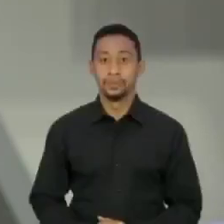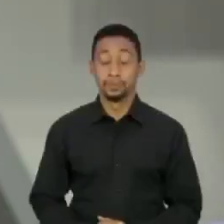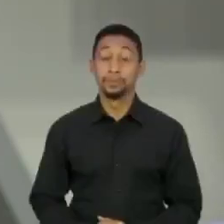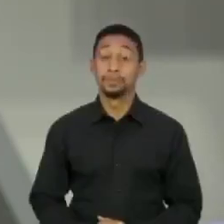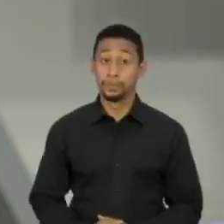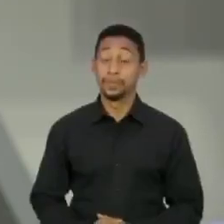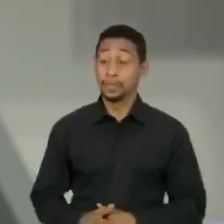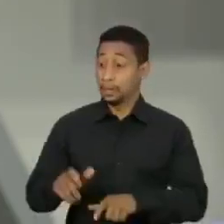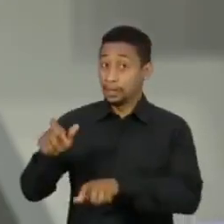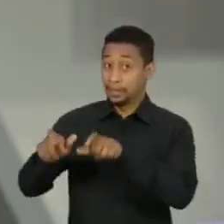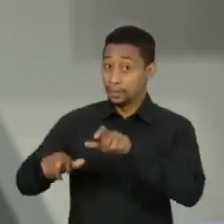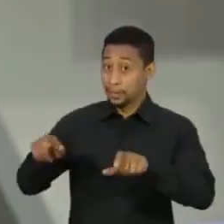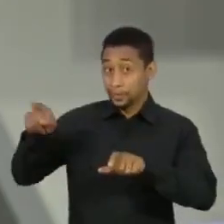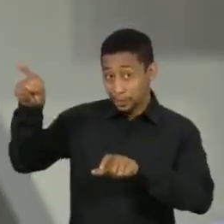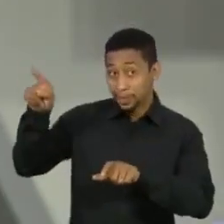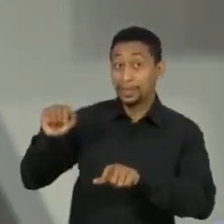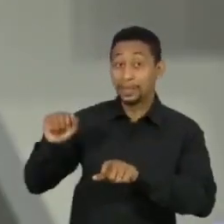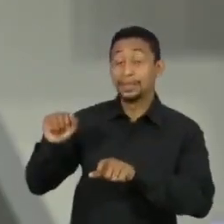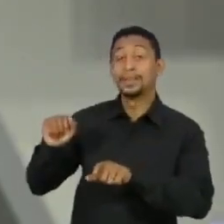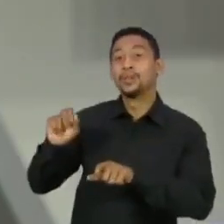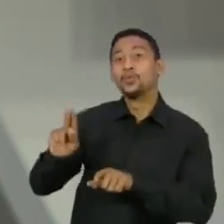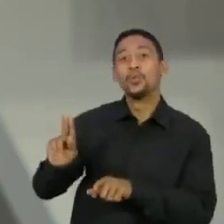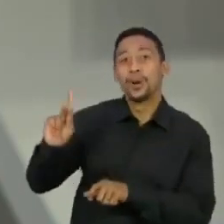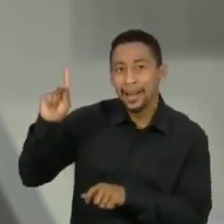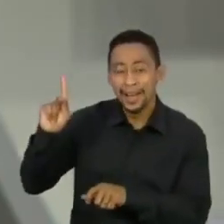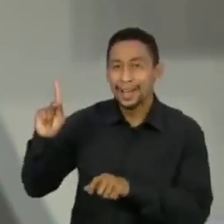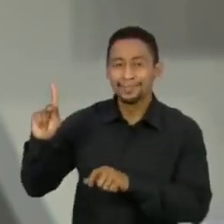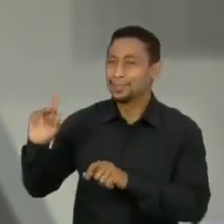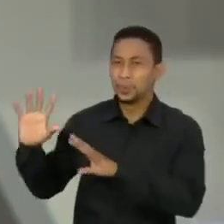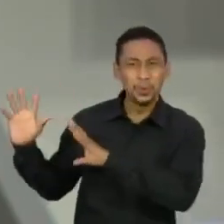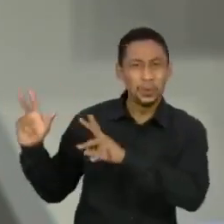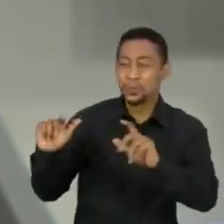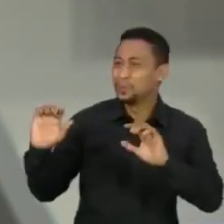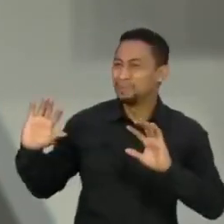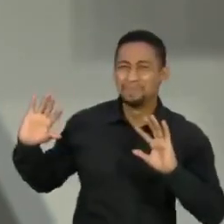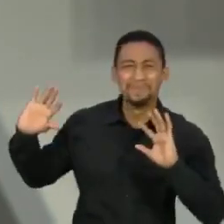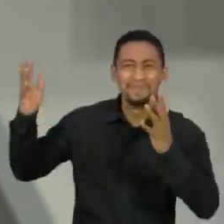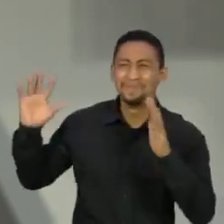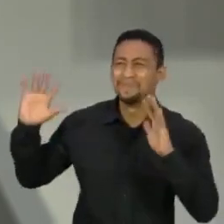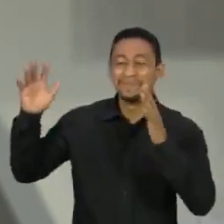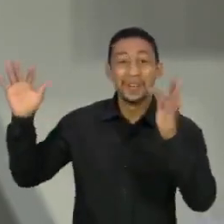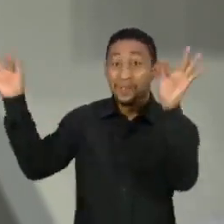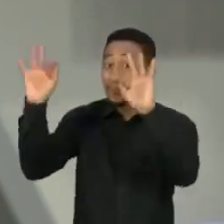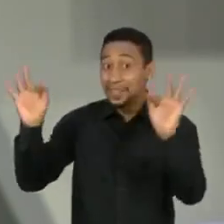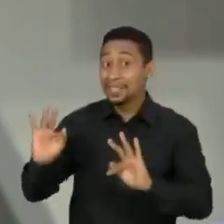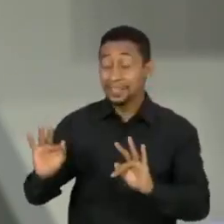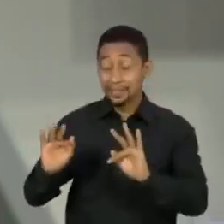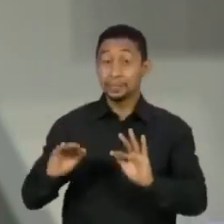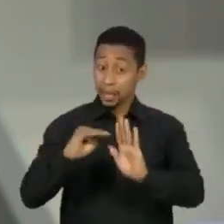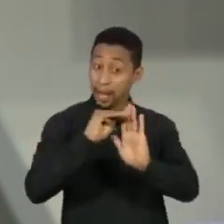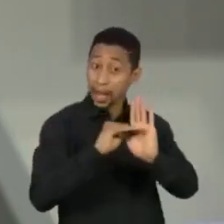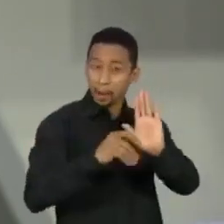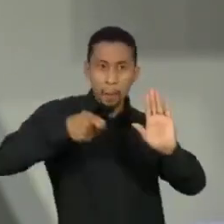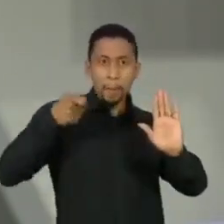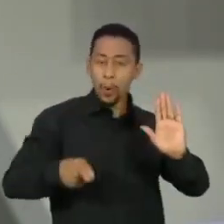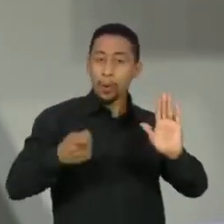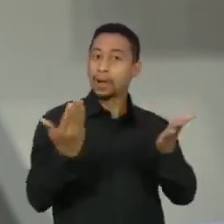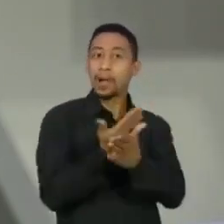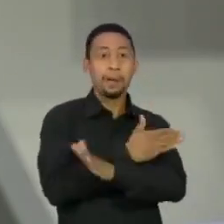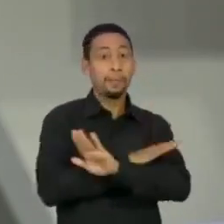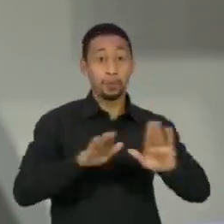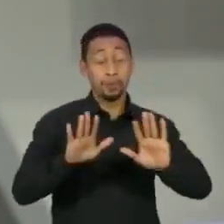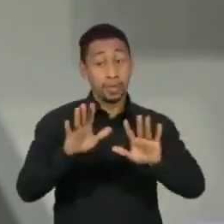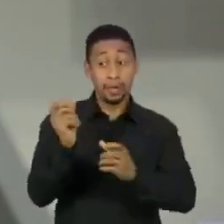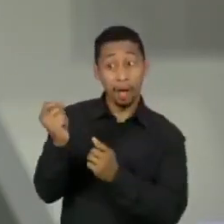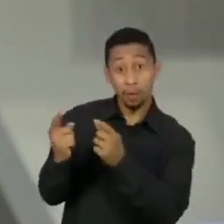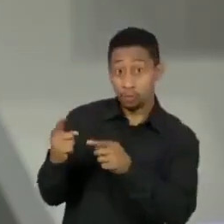Muita gente festejou nas casas noturnas inglesas o fim das restrições contra a Covid-19. Nas ruas, a maioria dos britânicos preferiu